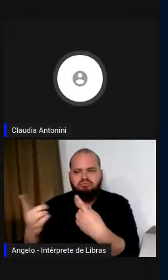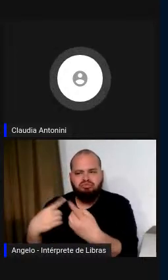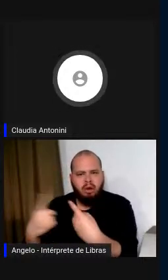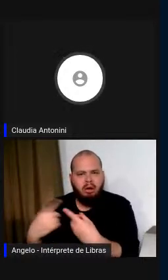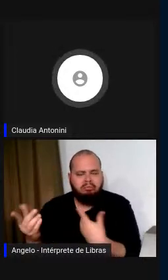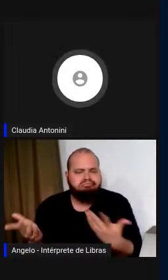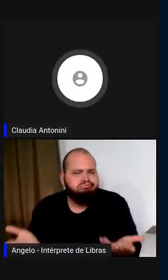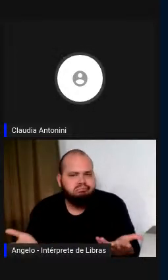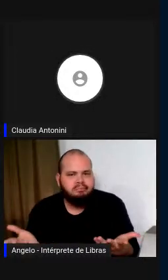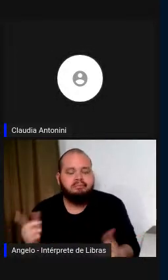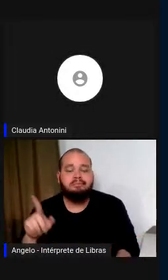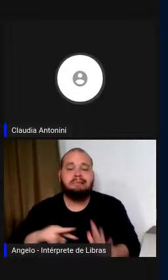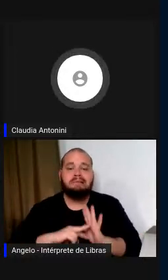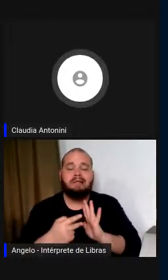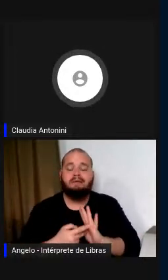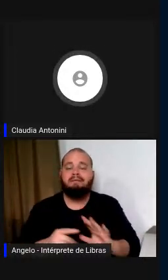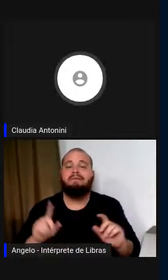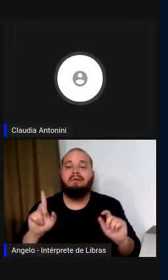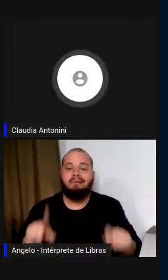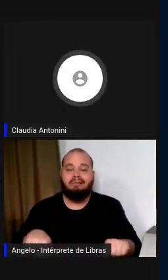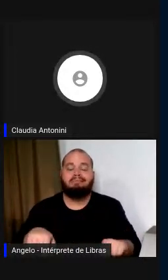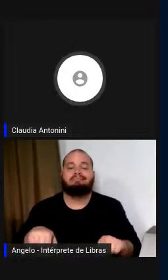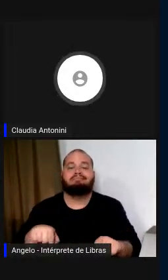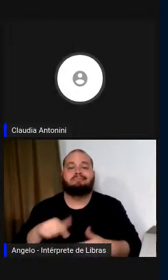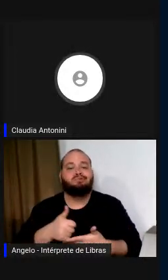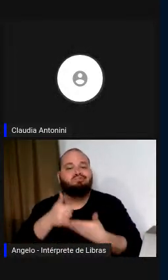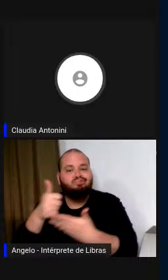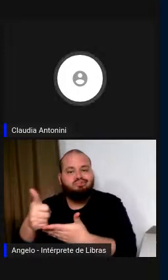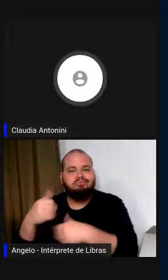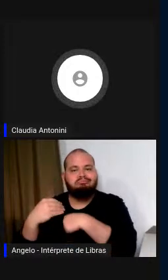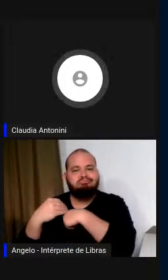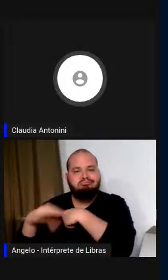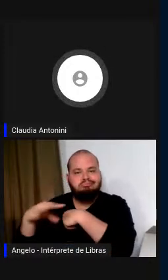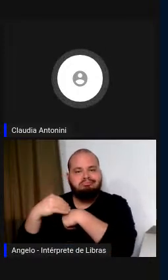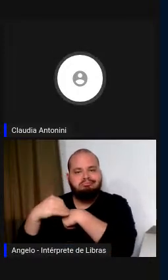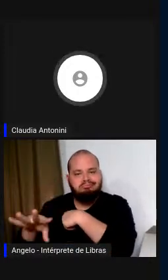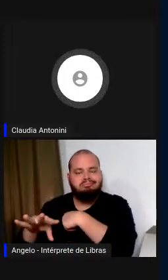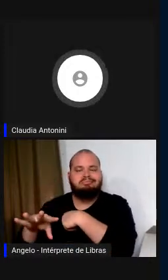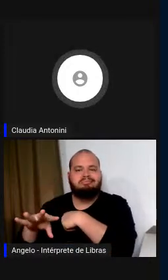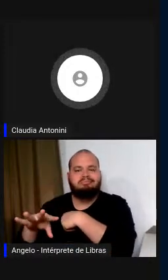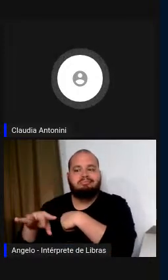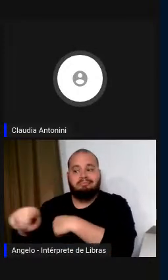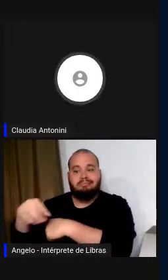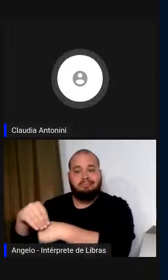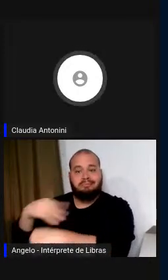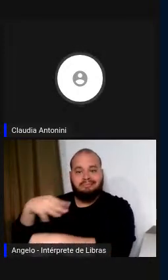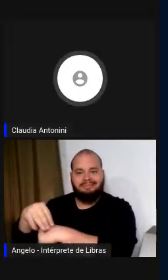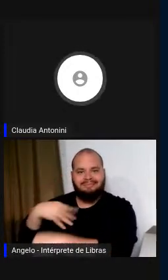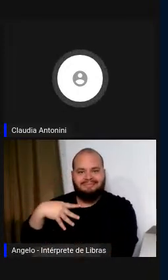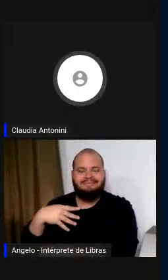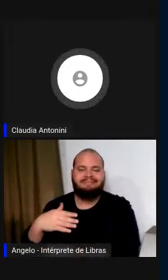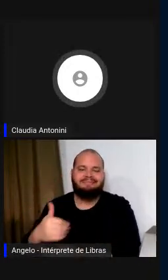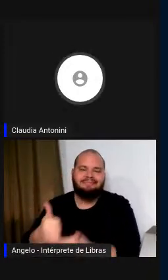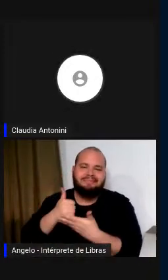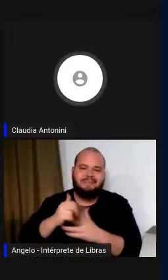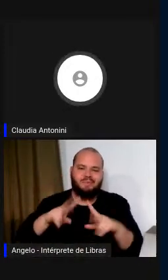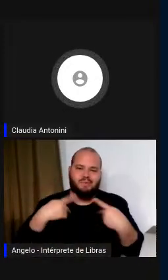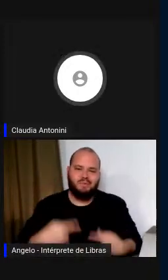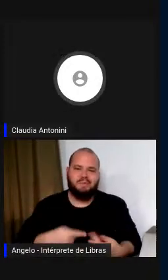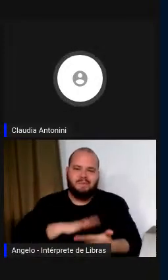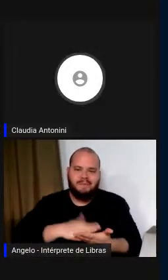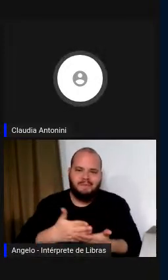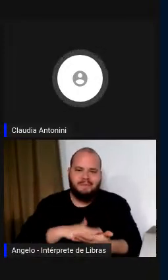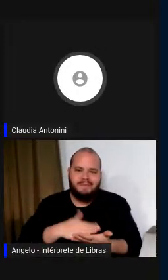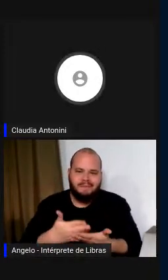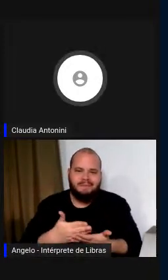poder dar sugestões para suportar, para auxiliar o intérprete naquilo que, quem